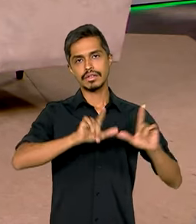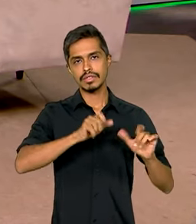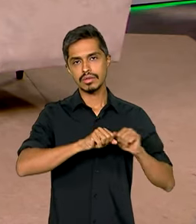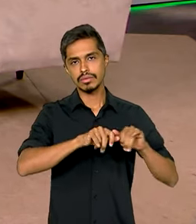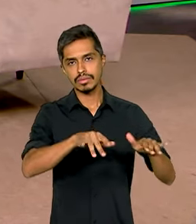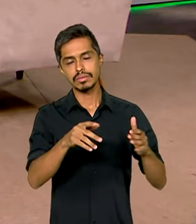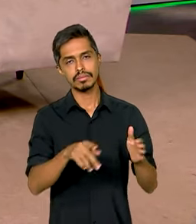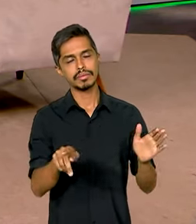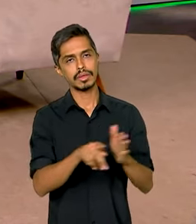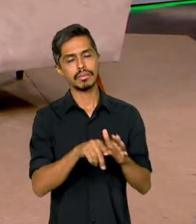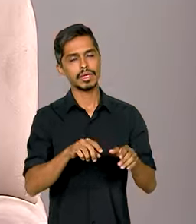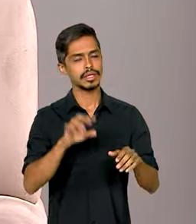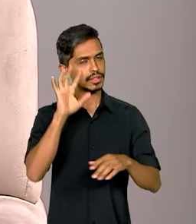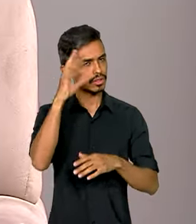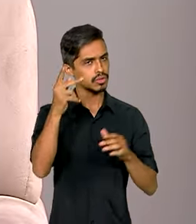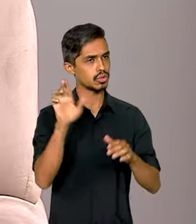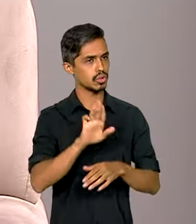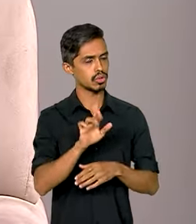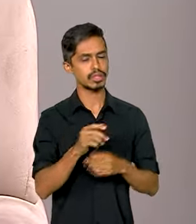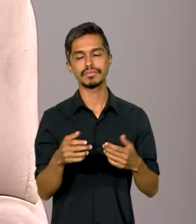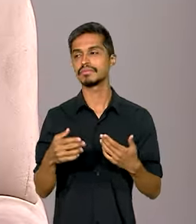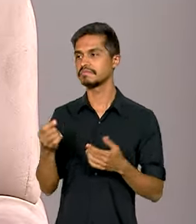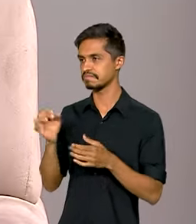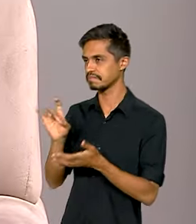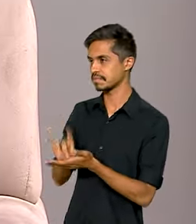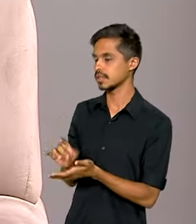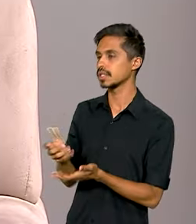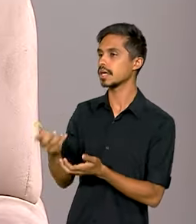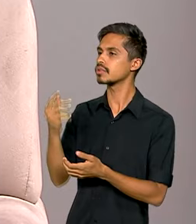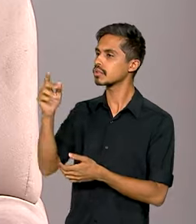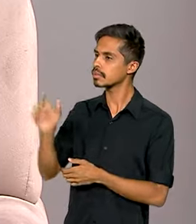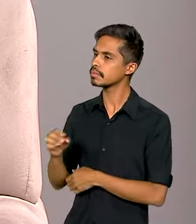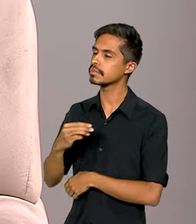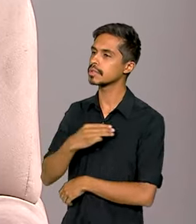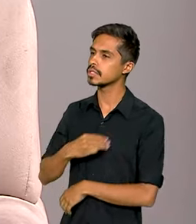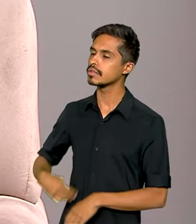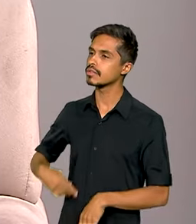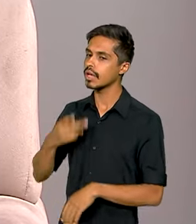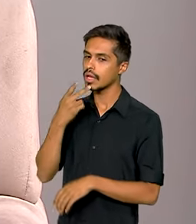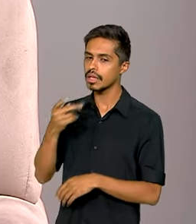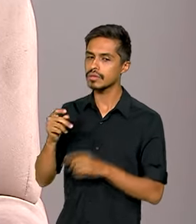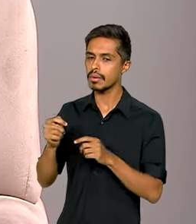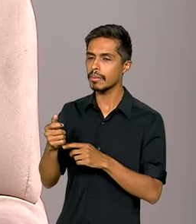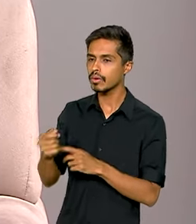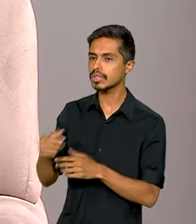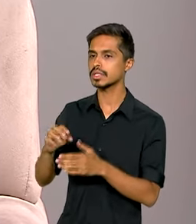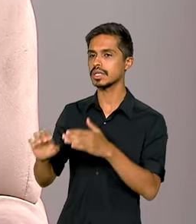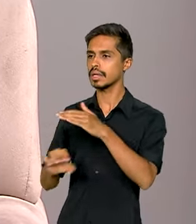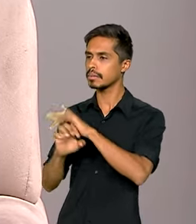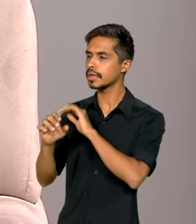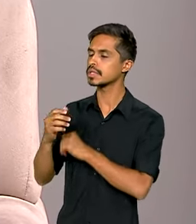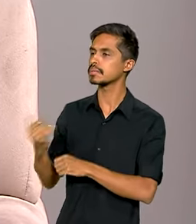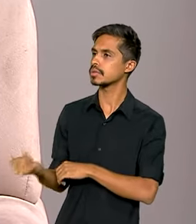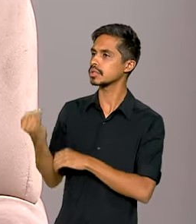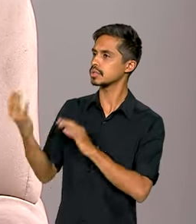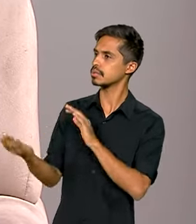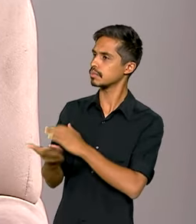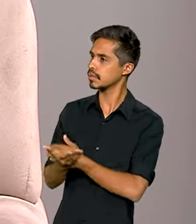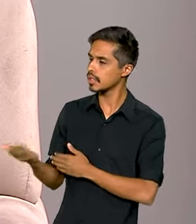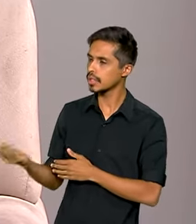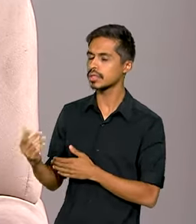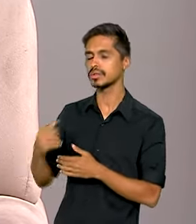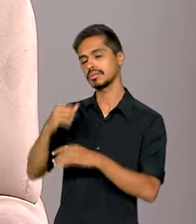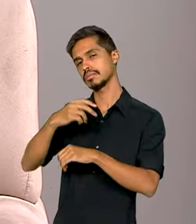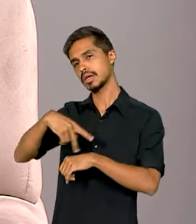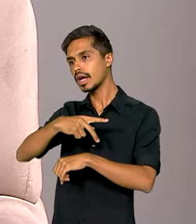Lula. É verdade. Para a gente encerrar, ministro, eu queria que o senhor falasse um pouco a respeito dessa empresa tão importante para o país e que